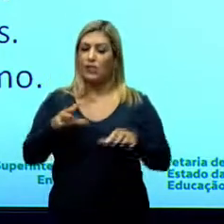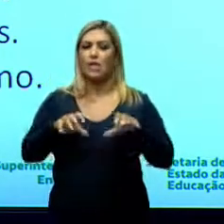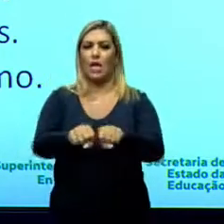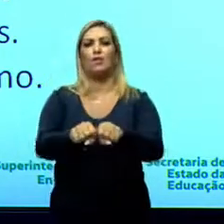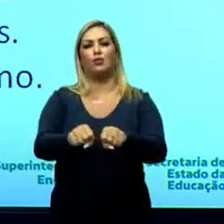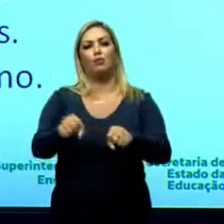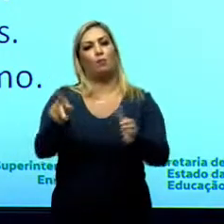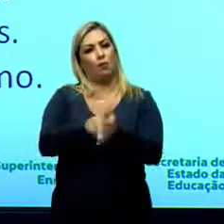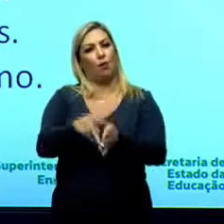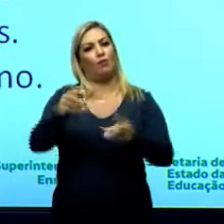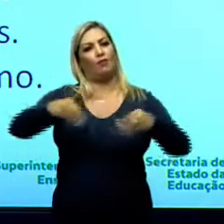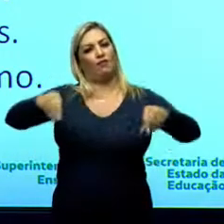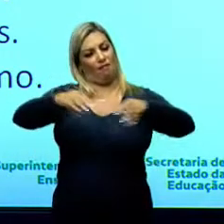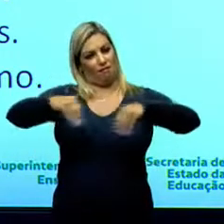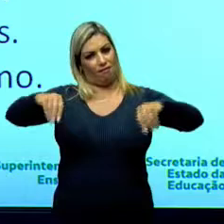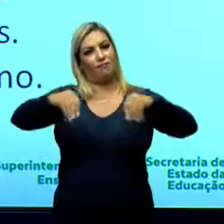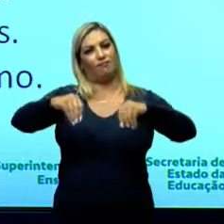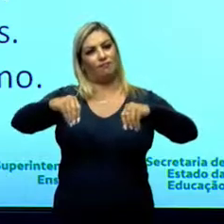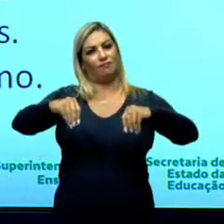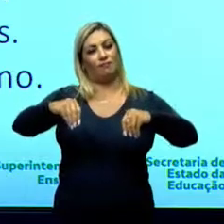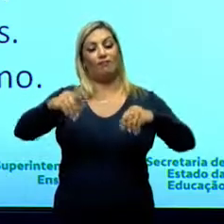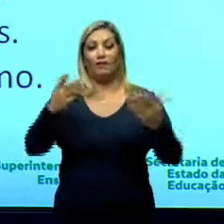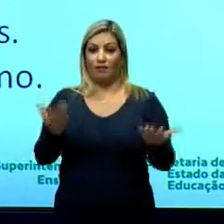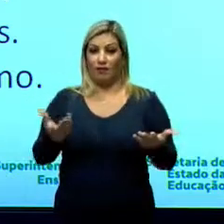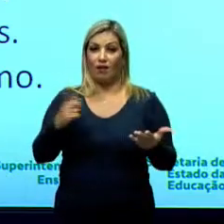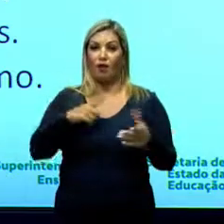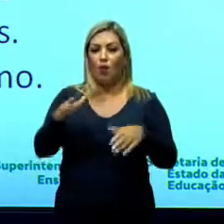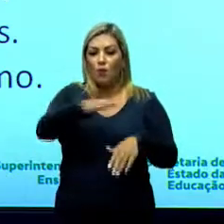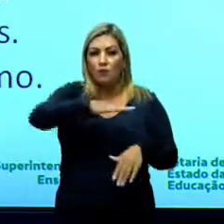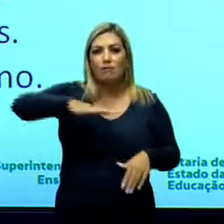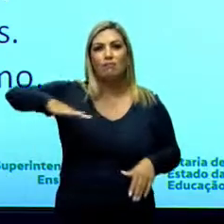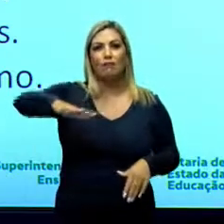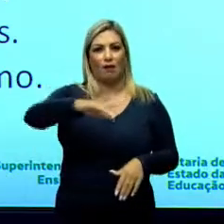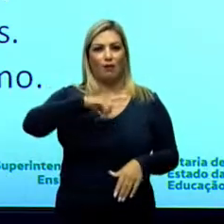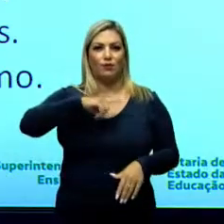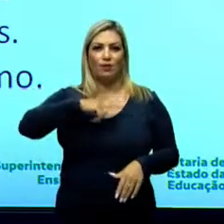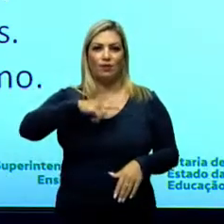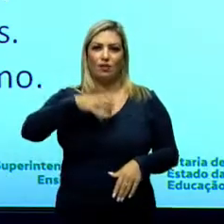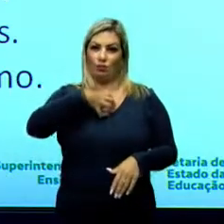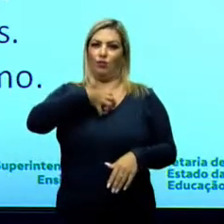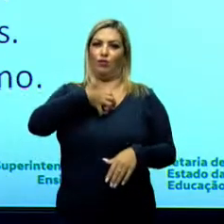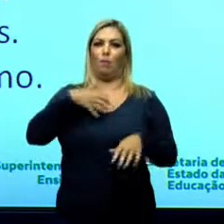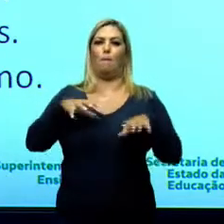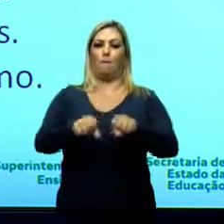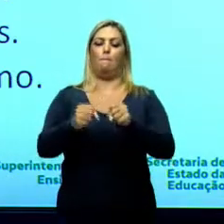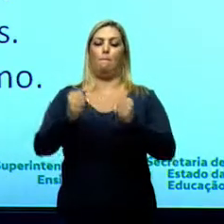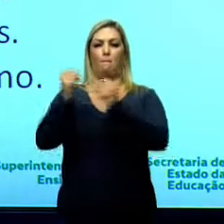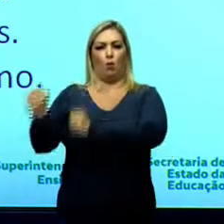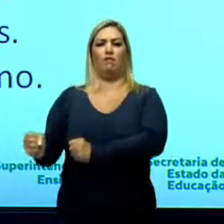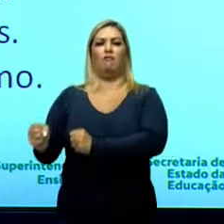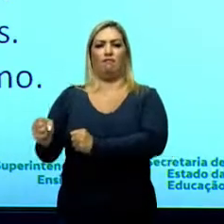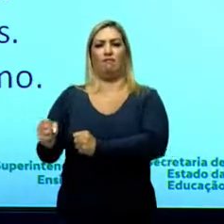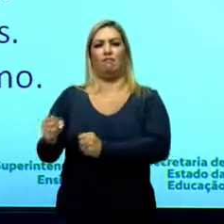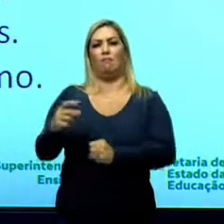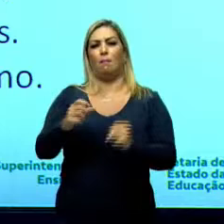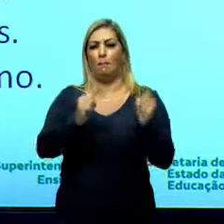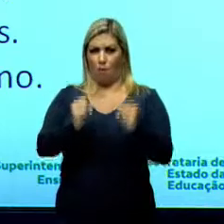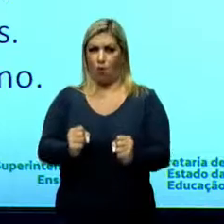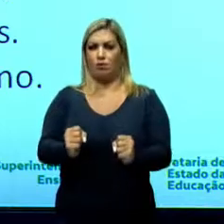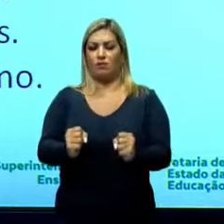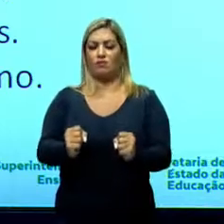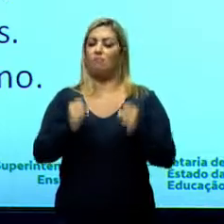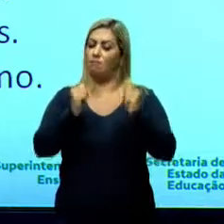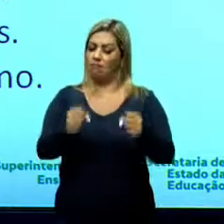território. Lembrando aí que território é aquele espaço onde você tem o sentimento de posse, onde alguém exerce